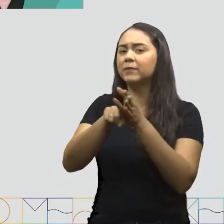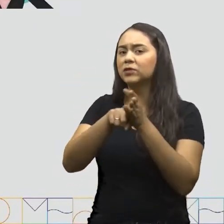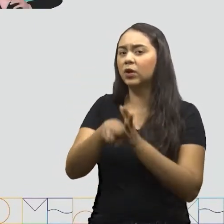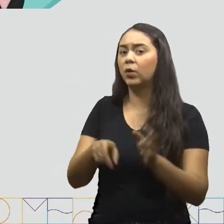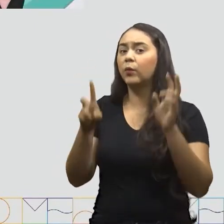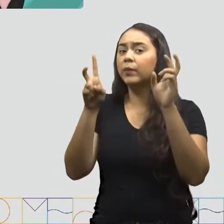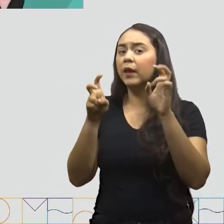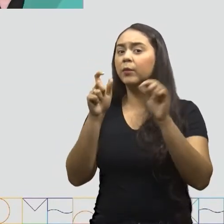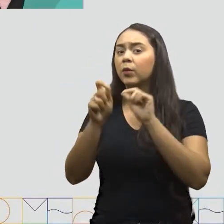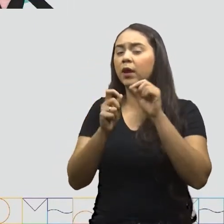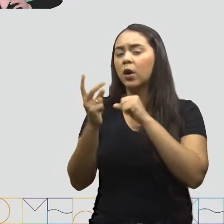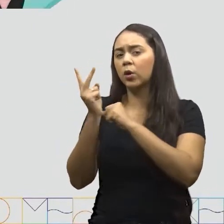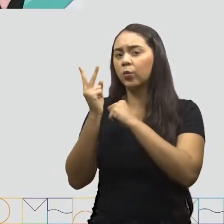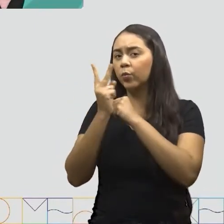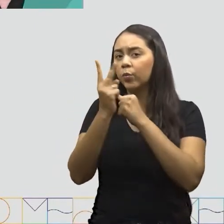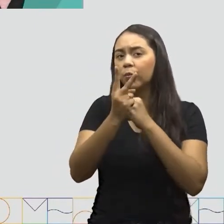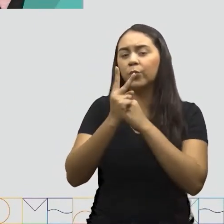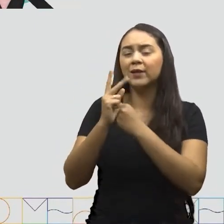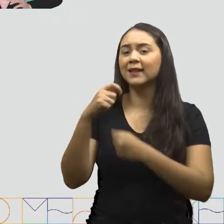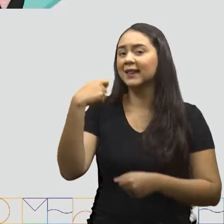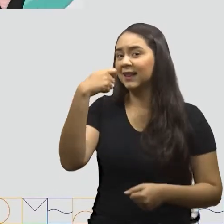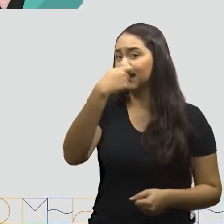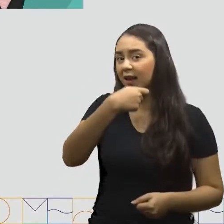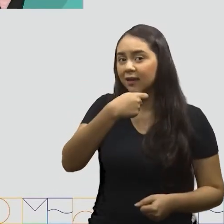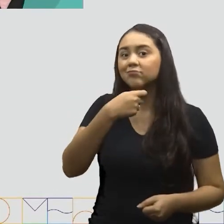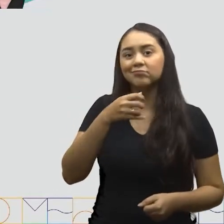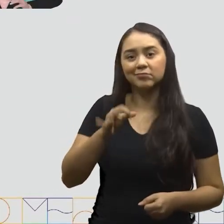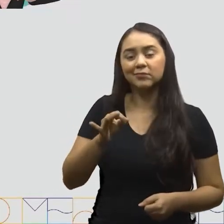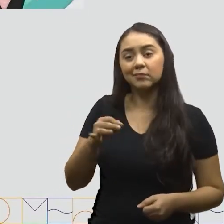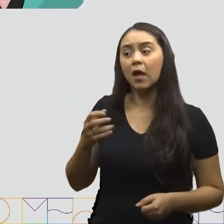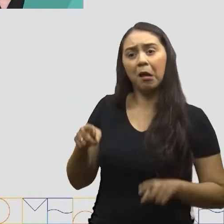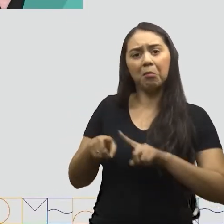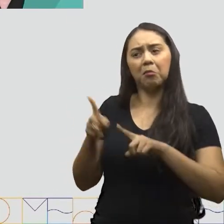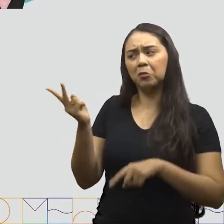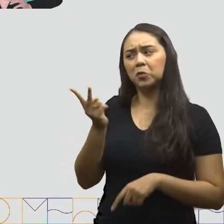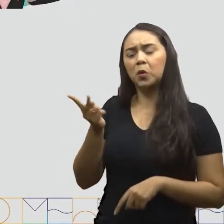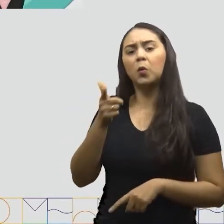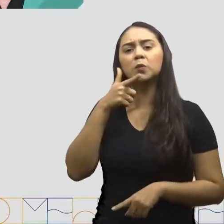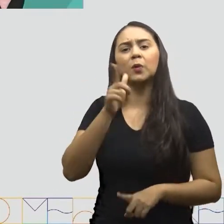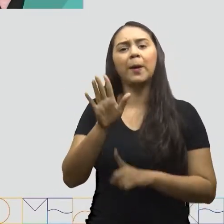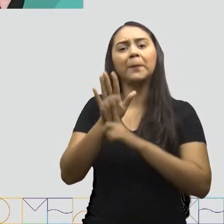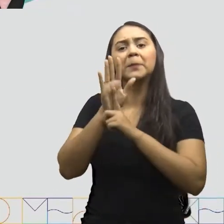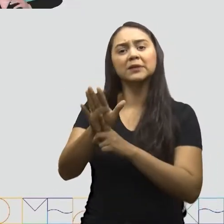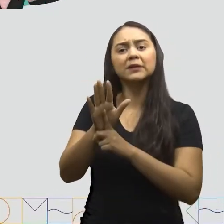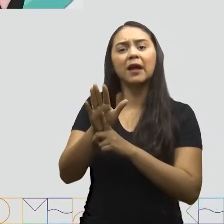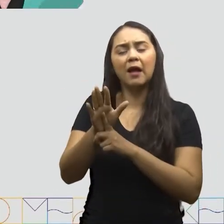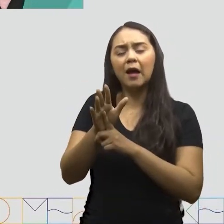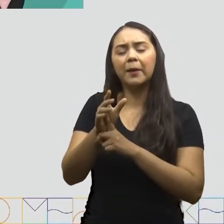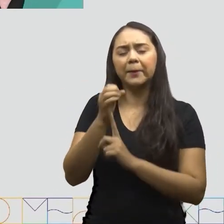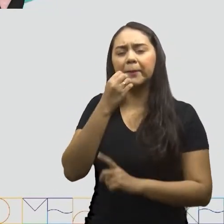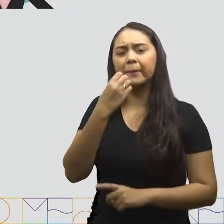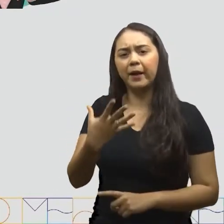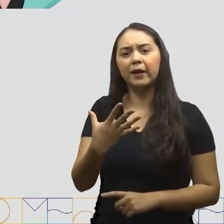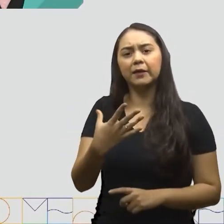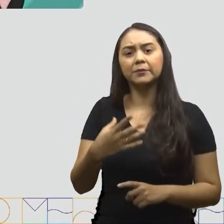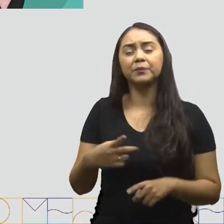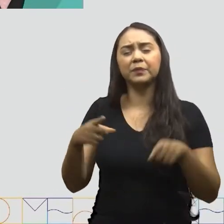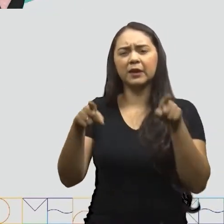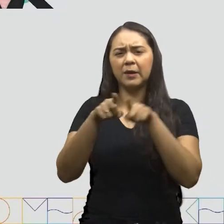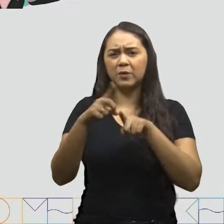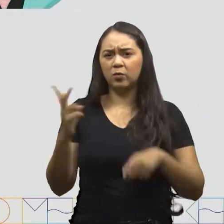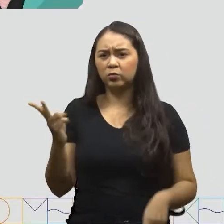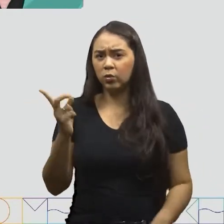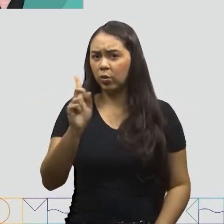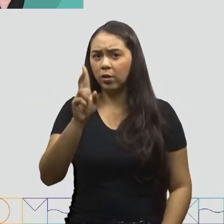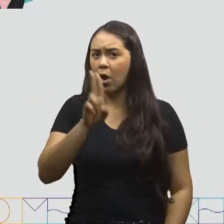sobre o tema Os cuidados que devemos ter com os nossos dentes E apresentaram aquilo que pesquisaram Eles também não